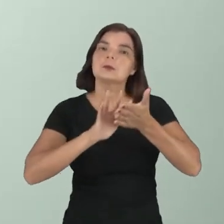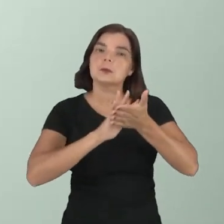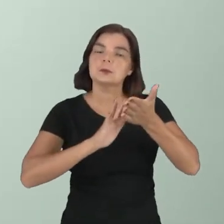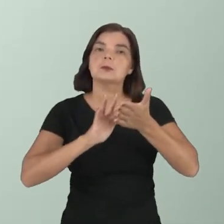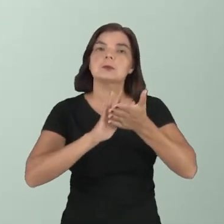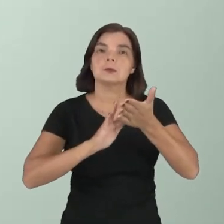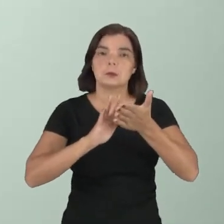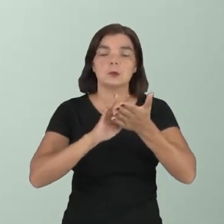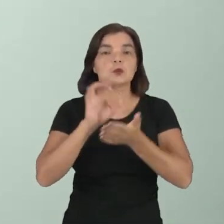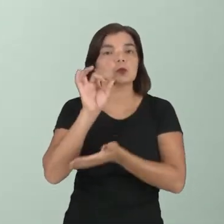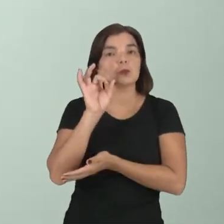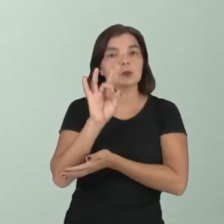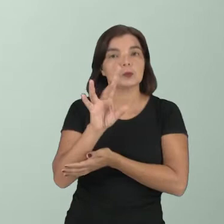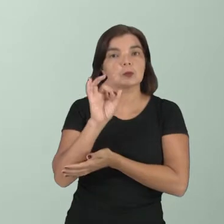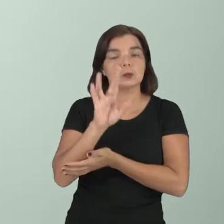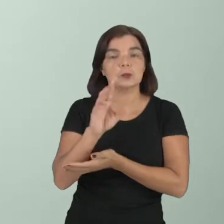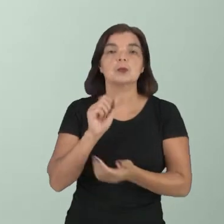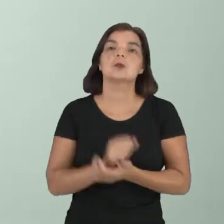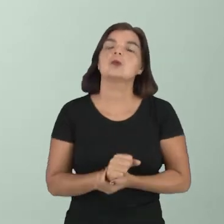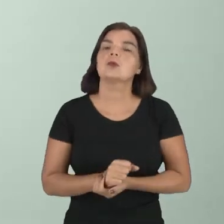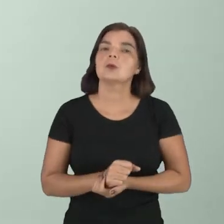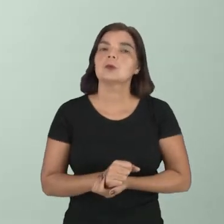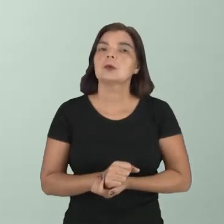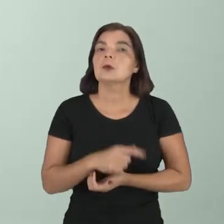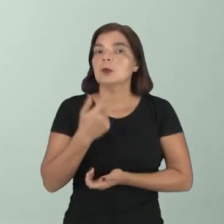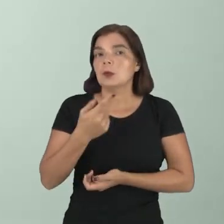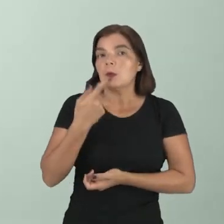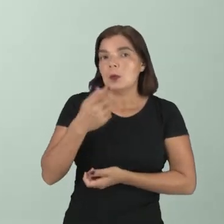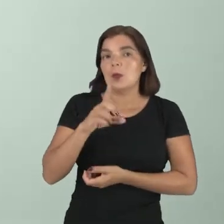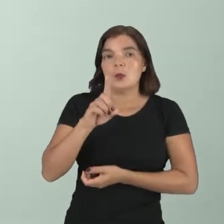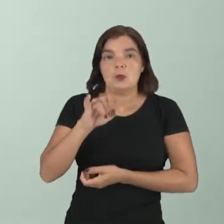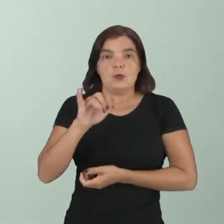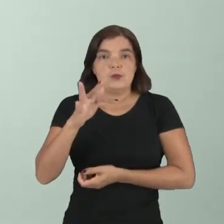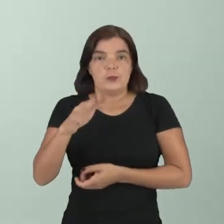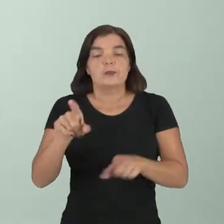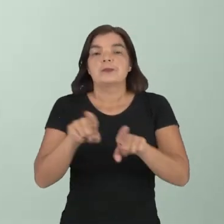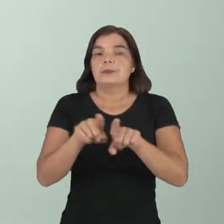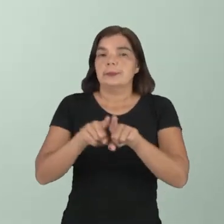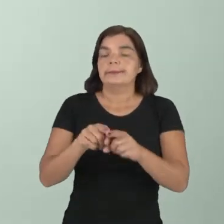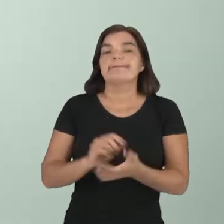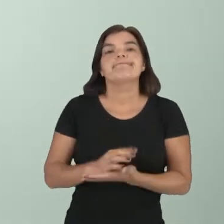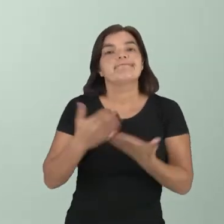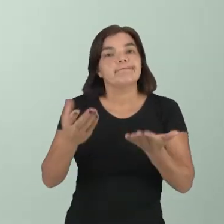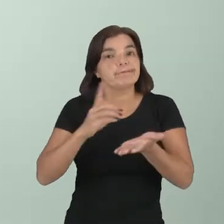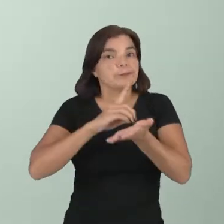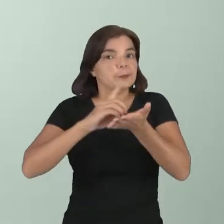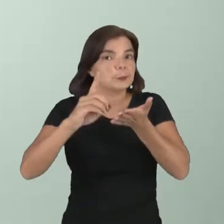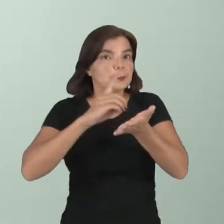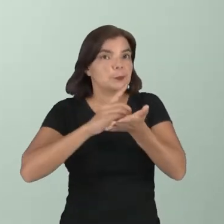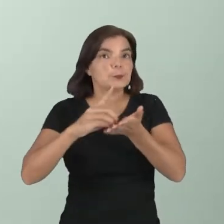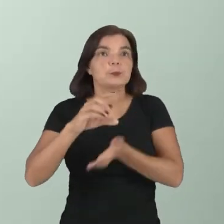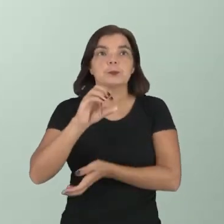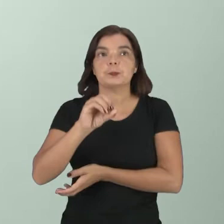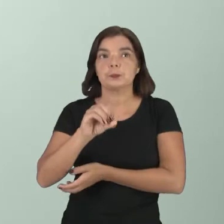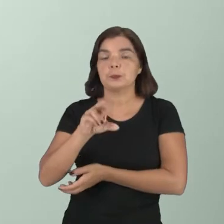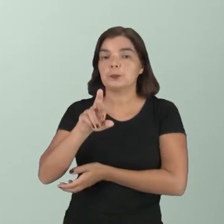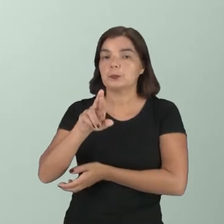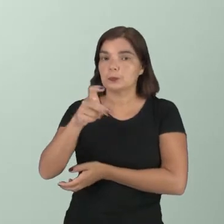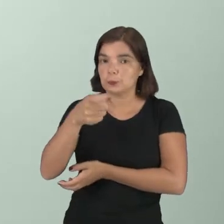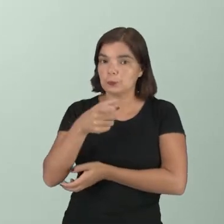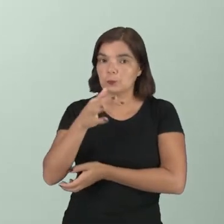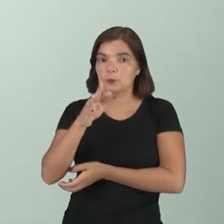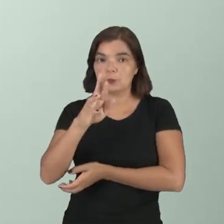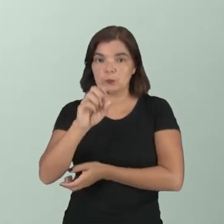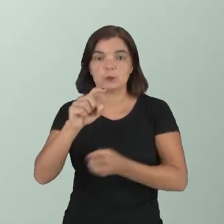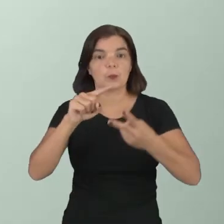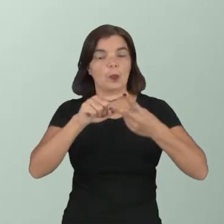coloca a palavra somente com a pronúncia de DIF. Como eu disse, embora o dicionário de Oxford aceite